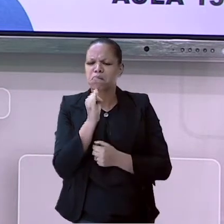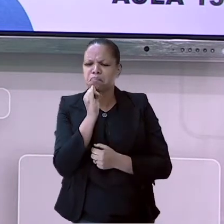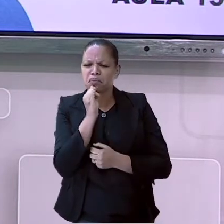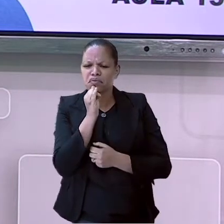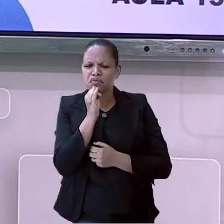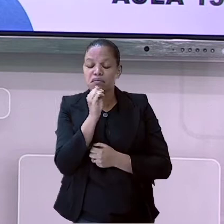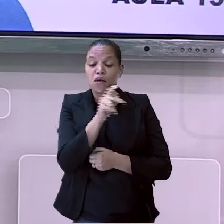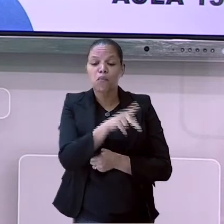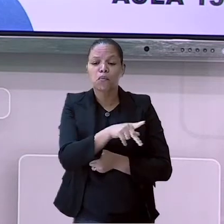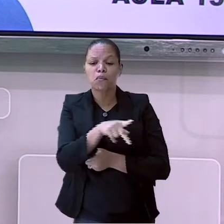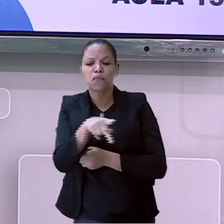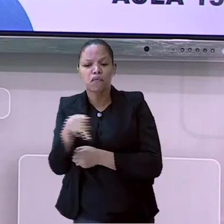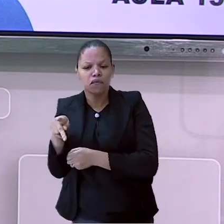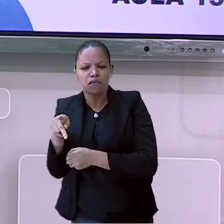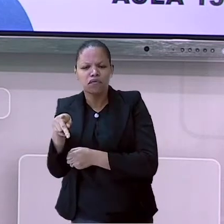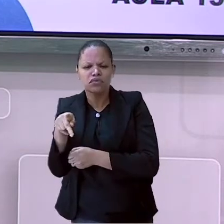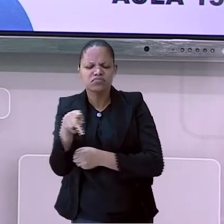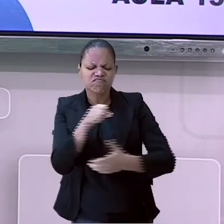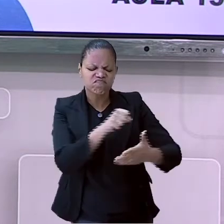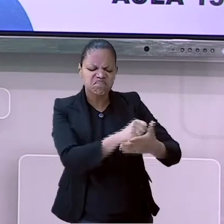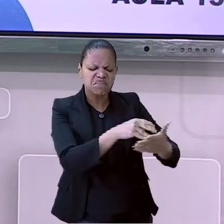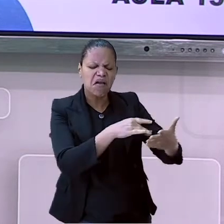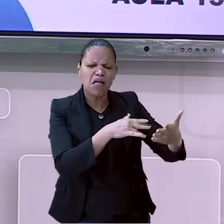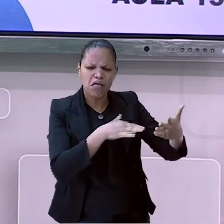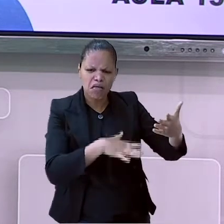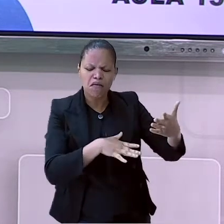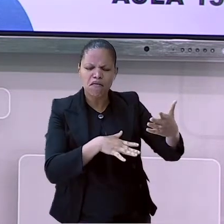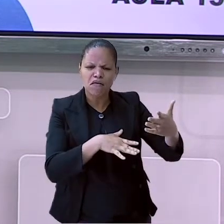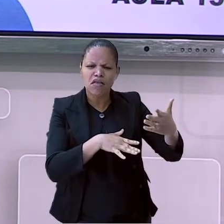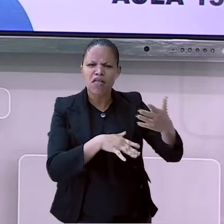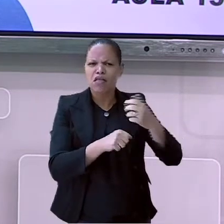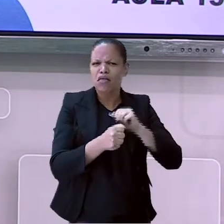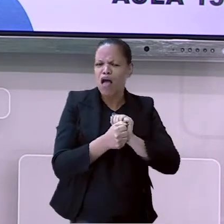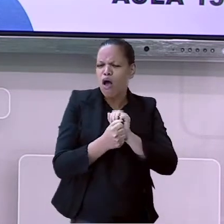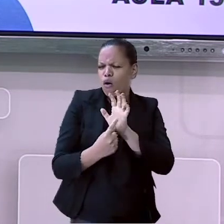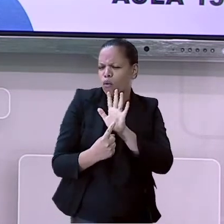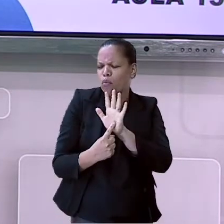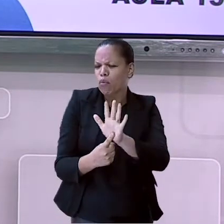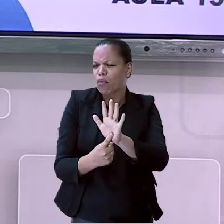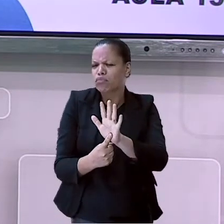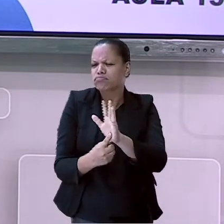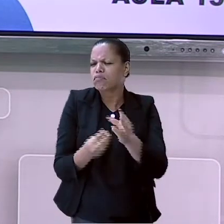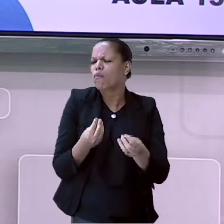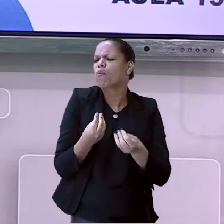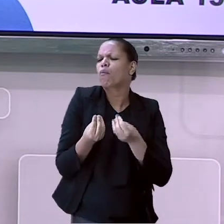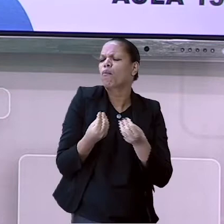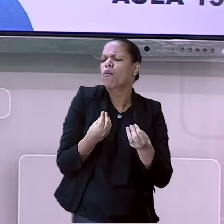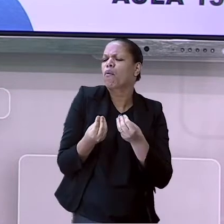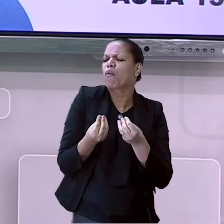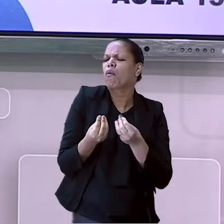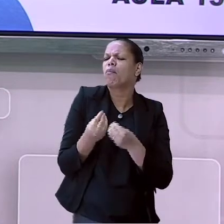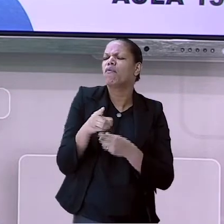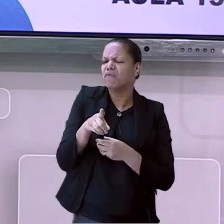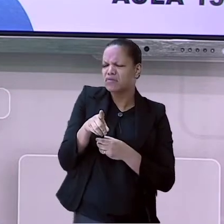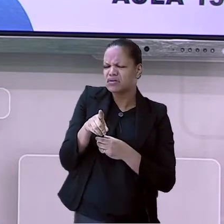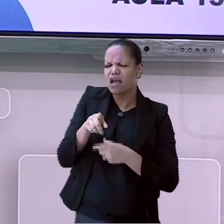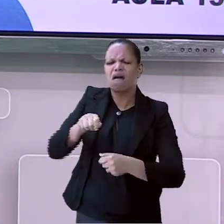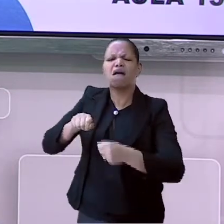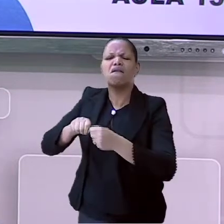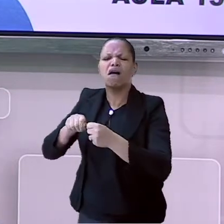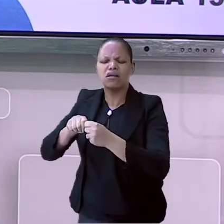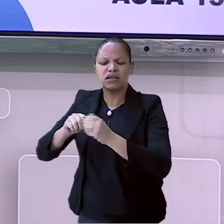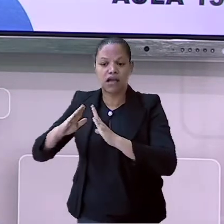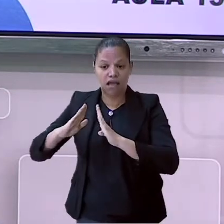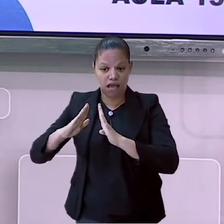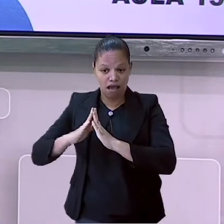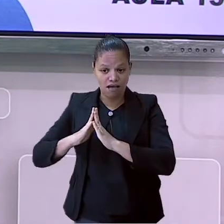dentro de uma tabela, você terá então possibilidade de construí-las sozinhos. Então nós vamos